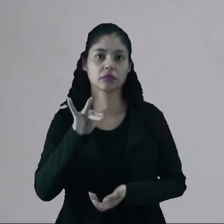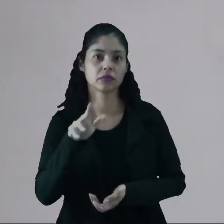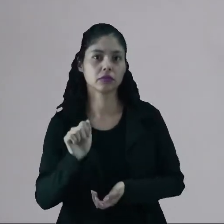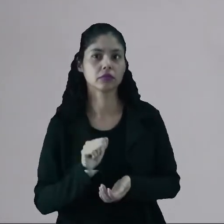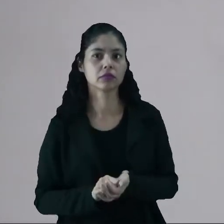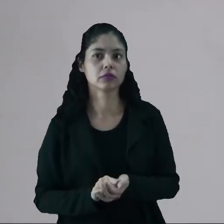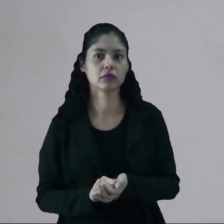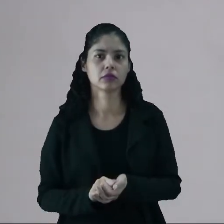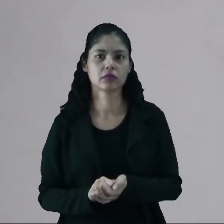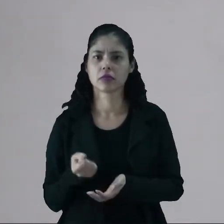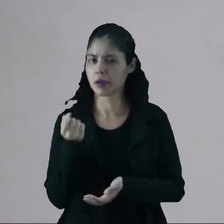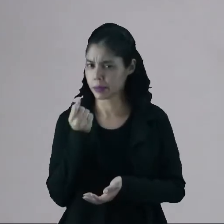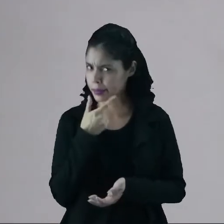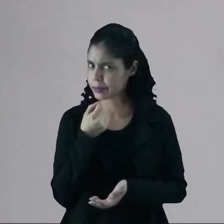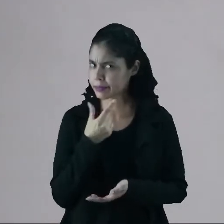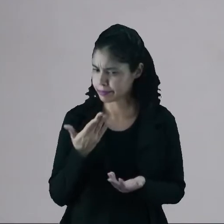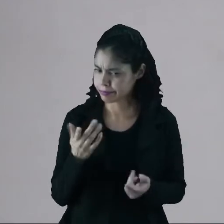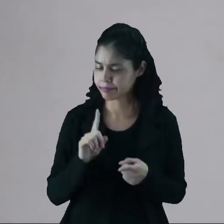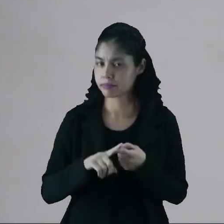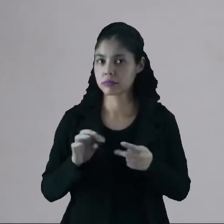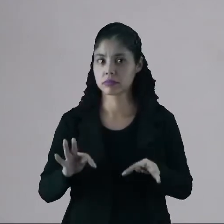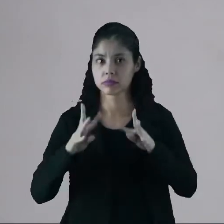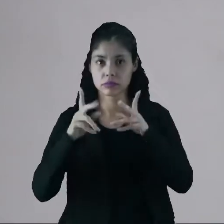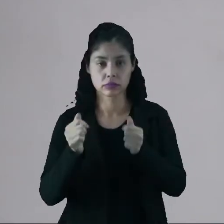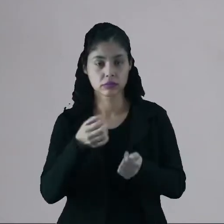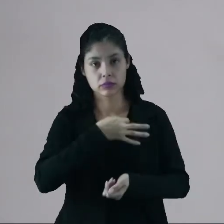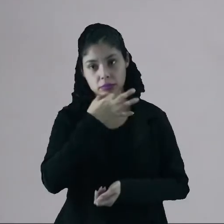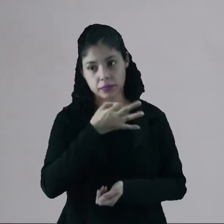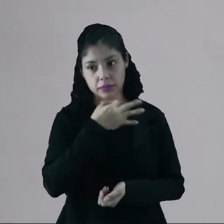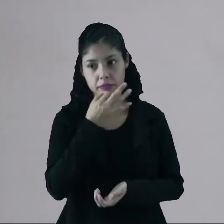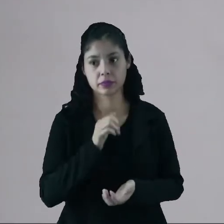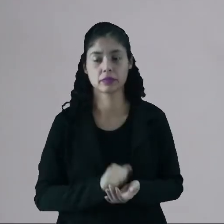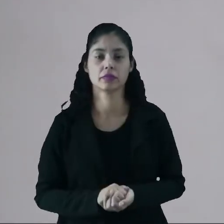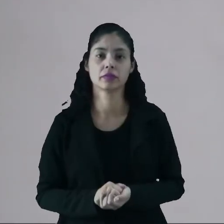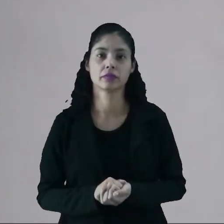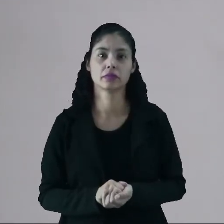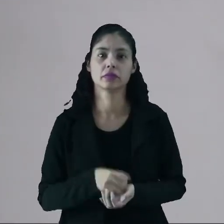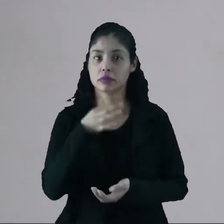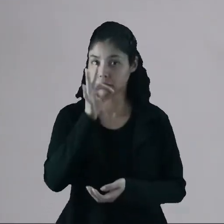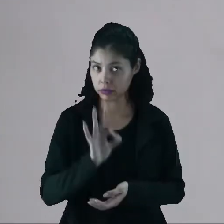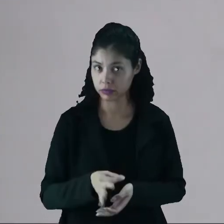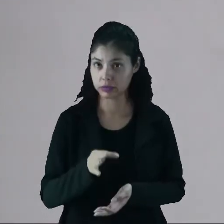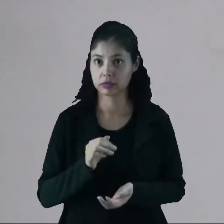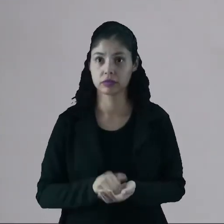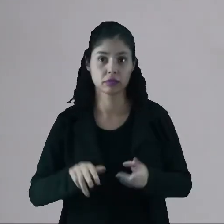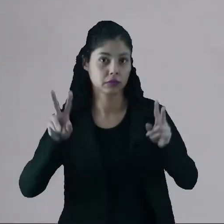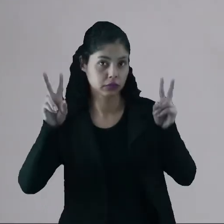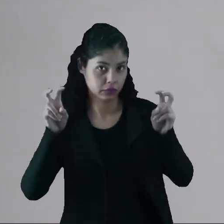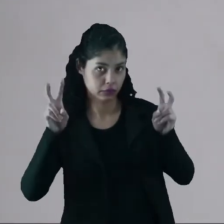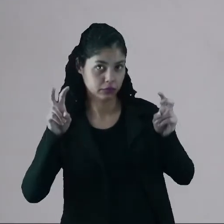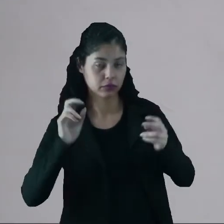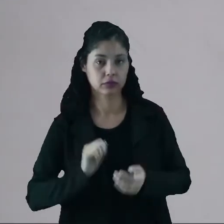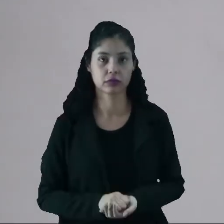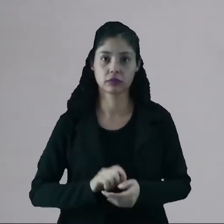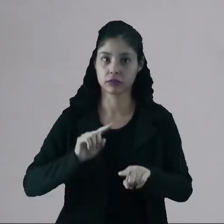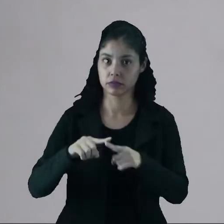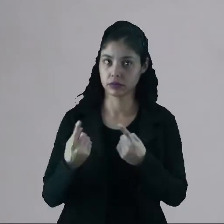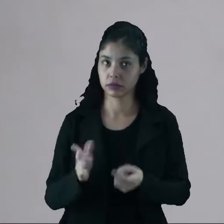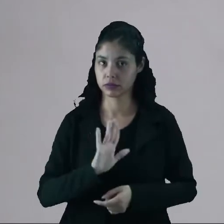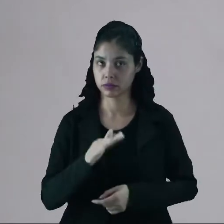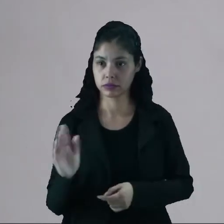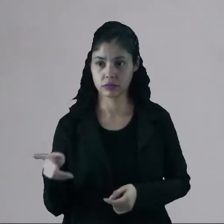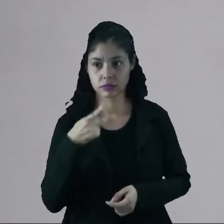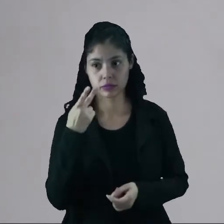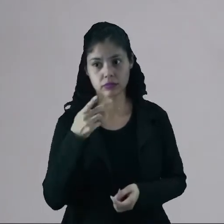Isso é quase que uma pegadinha, gente. Porque todas essas opções, elas são corretas, teoricamente. Mas